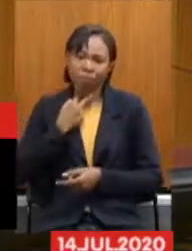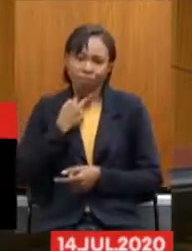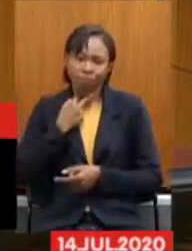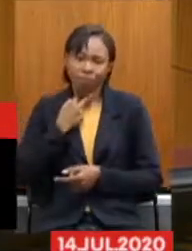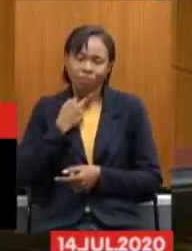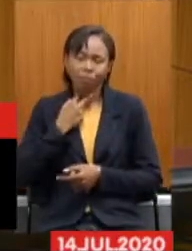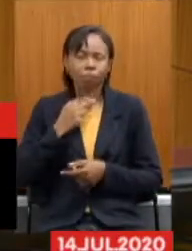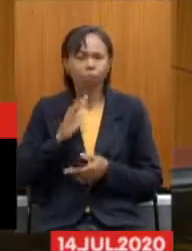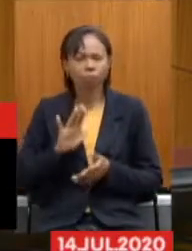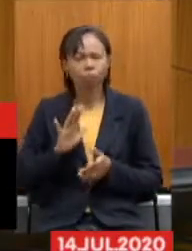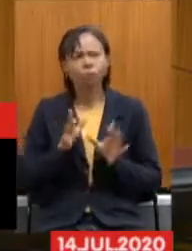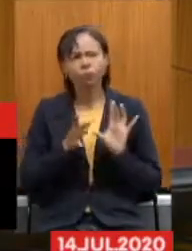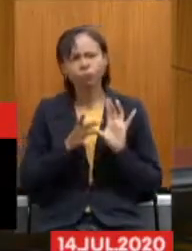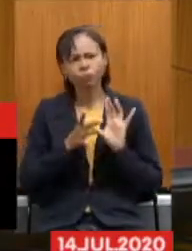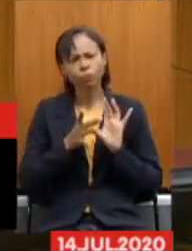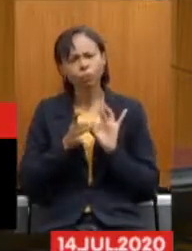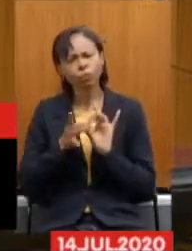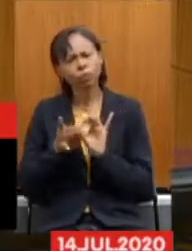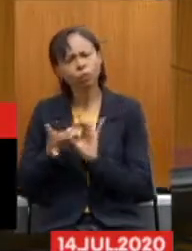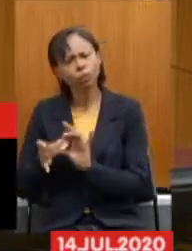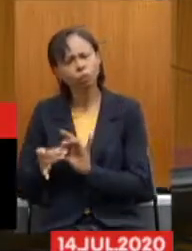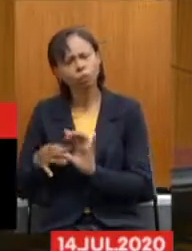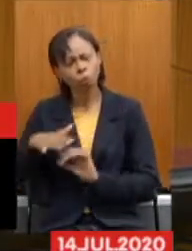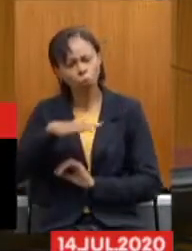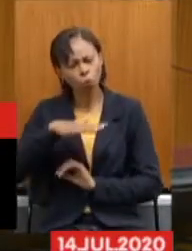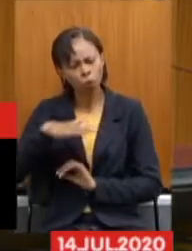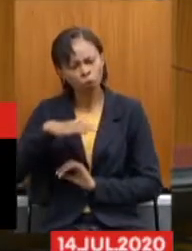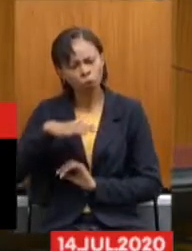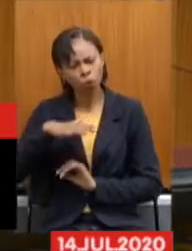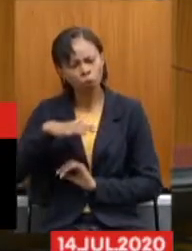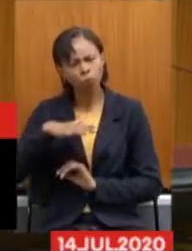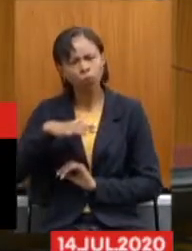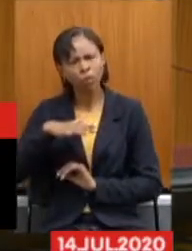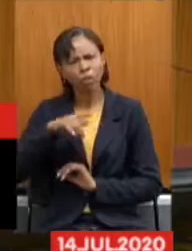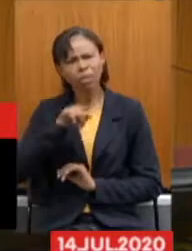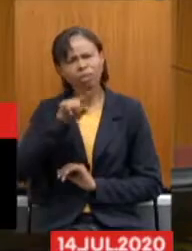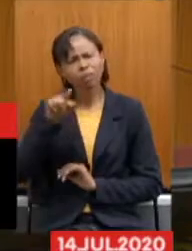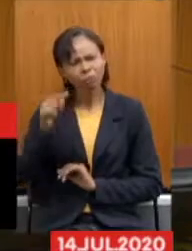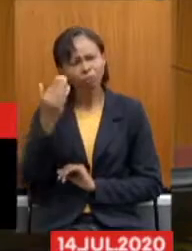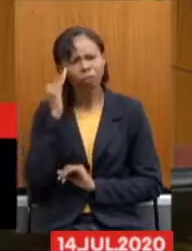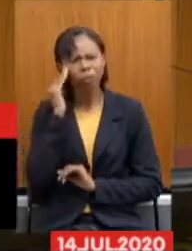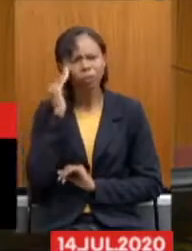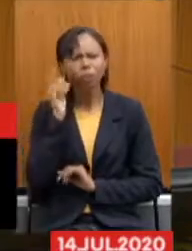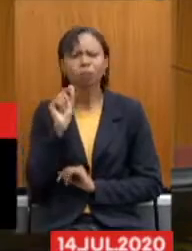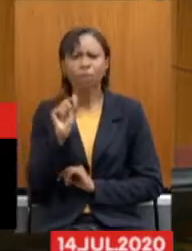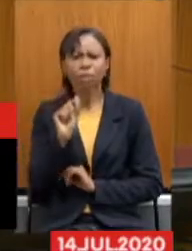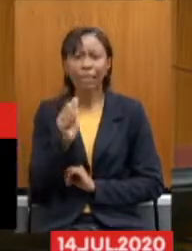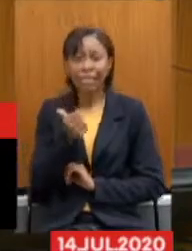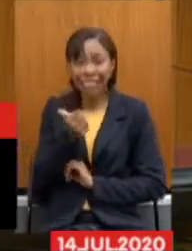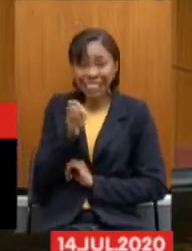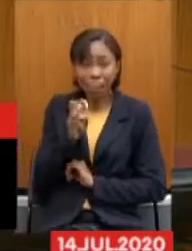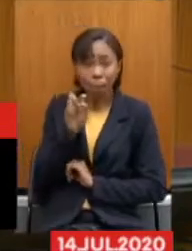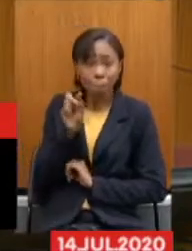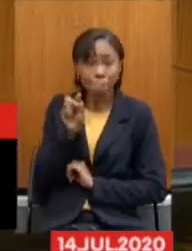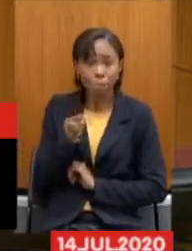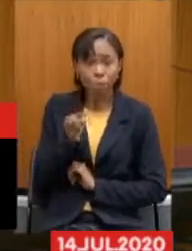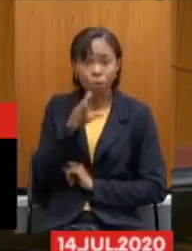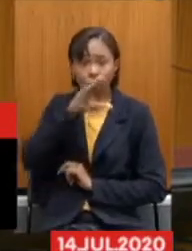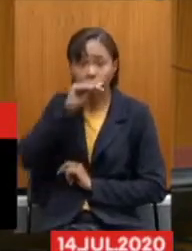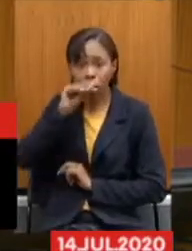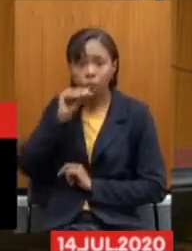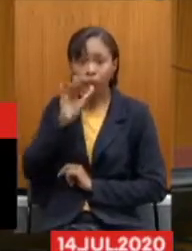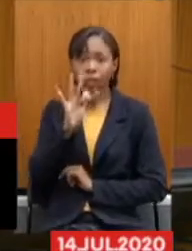Dentro deste contexto, eu queria que vocês entendessem que 15 mil servidores da FEMIG